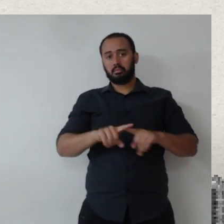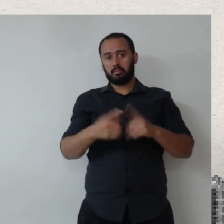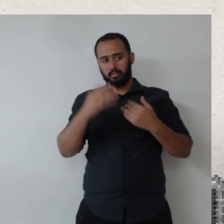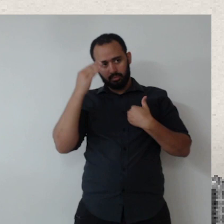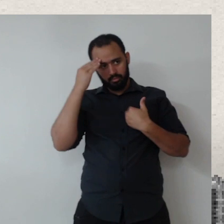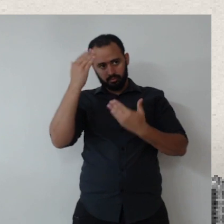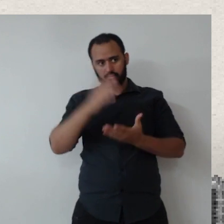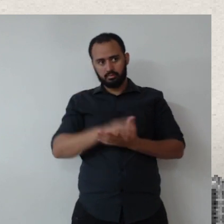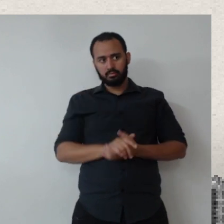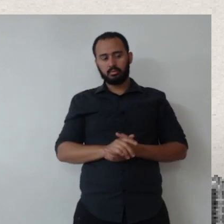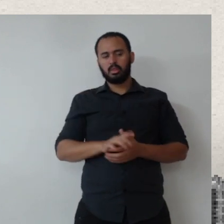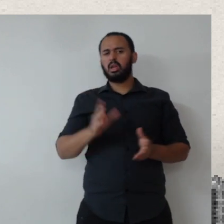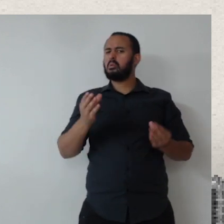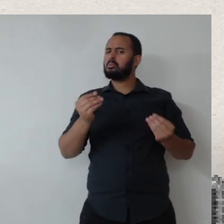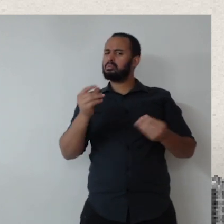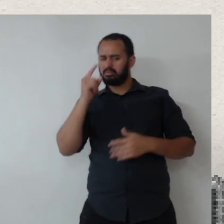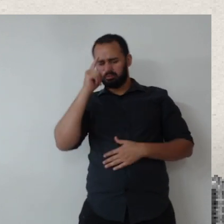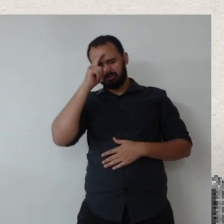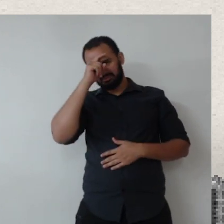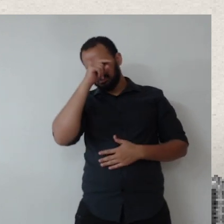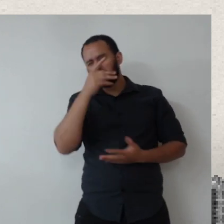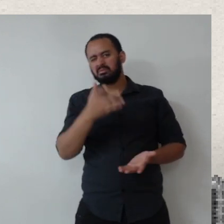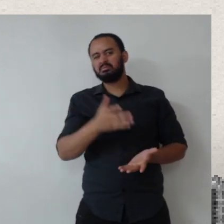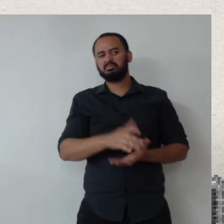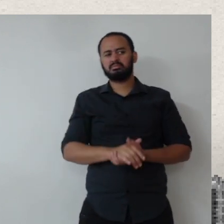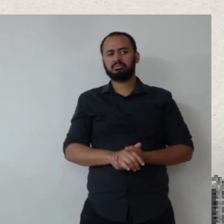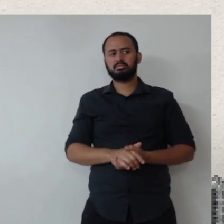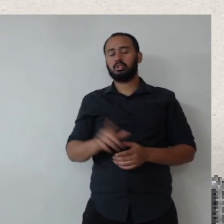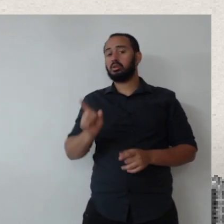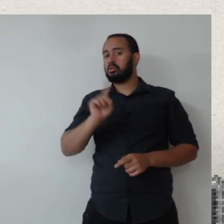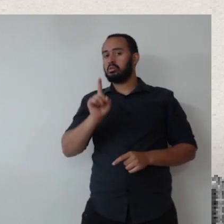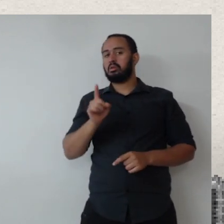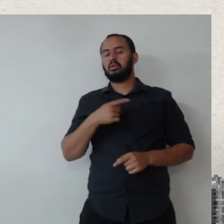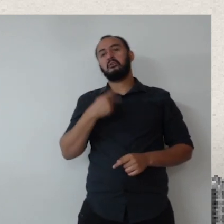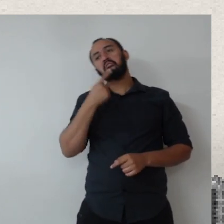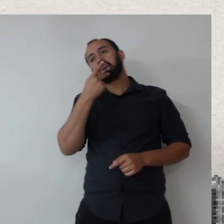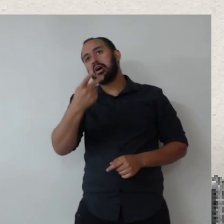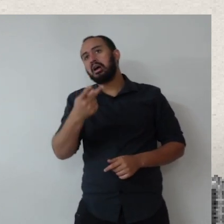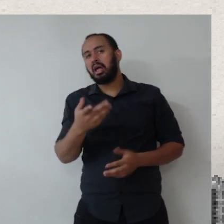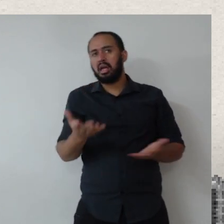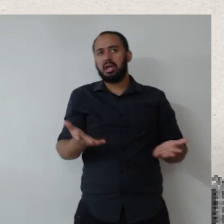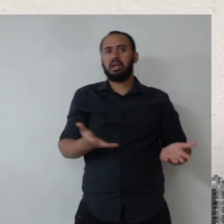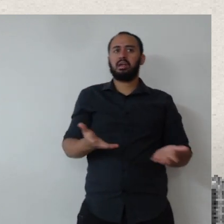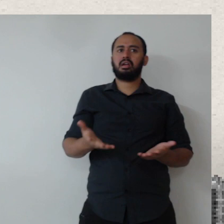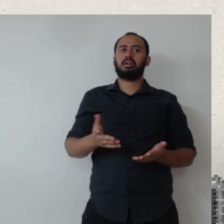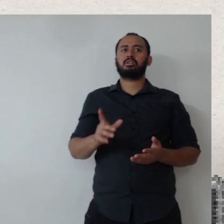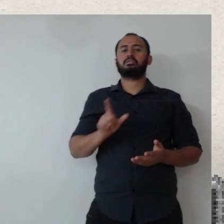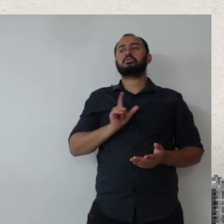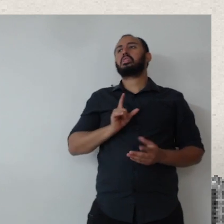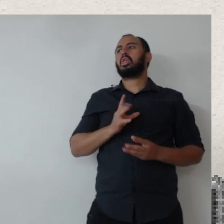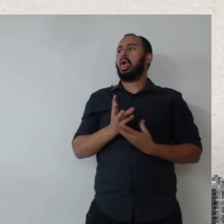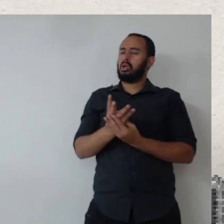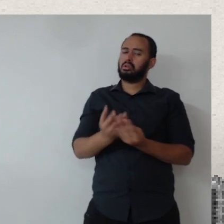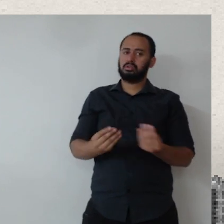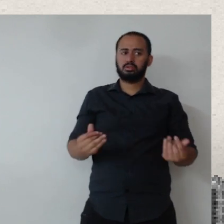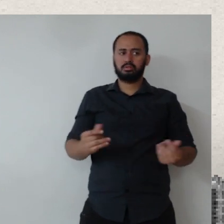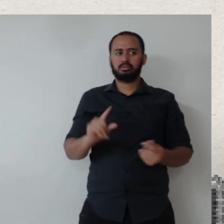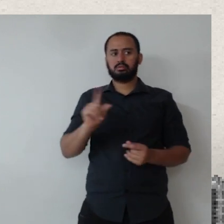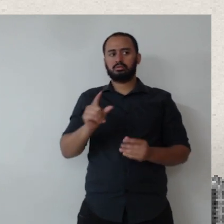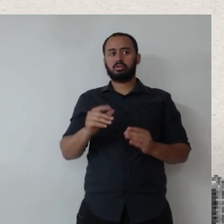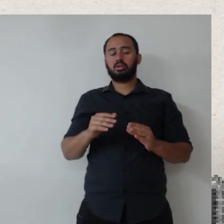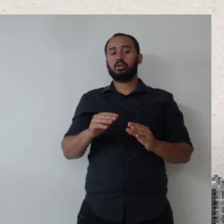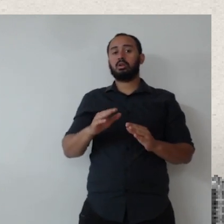obrigada. É porque é difícil, tá, Ivani, eu sei que é, eu não vou dizer que sensibilizar, acho que assim, o nível